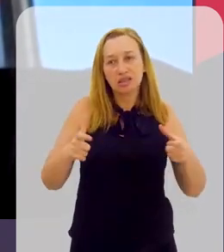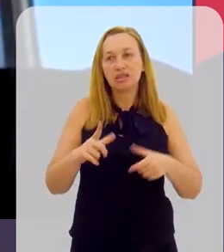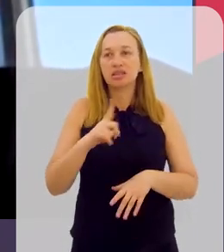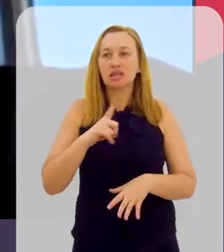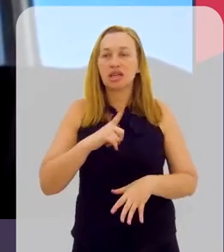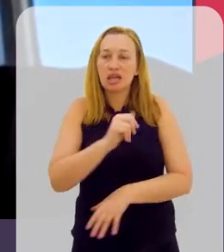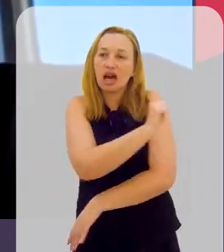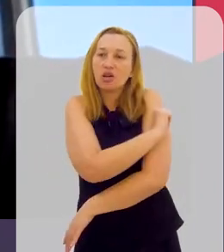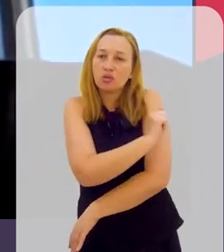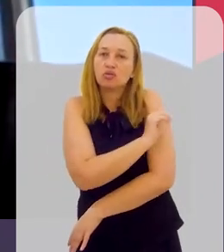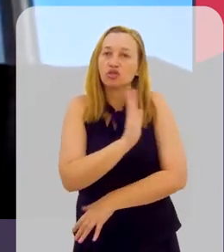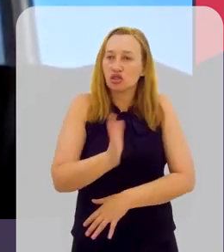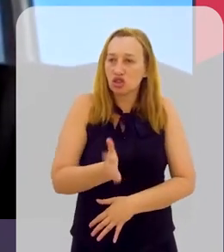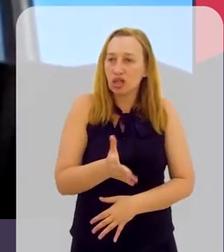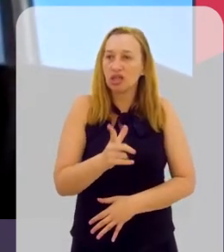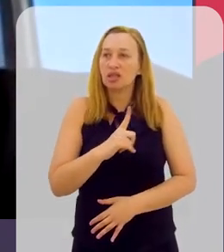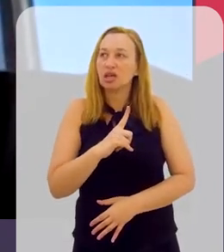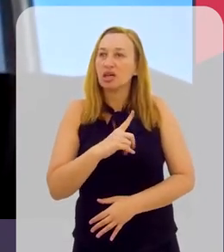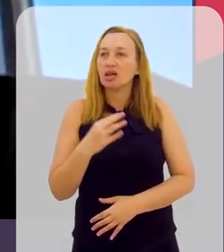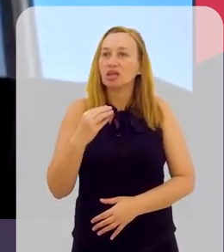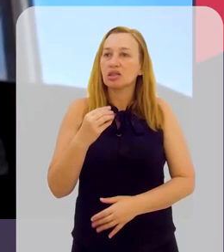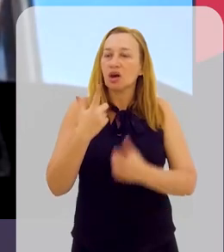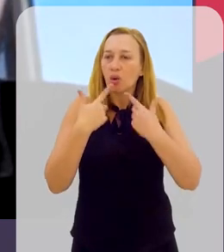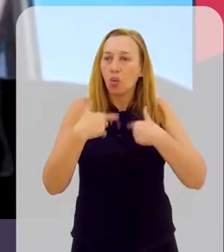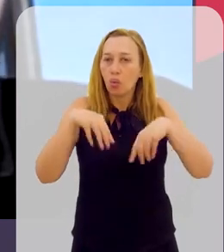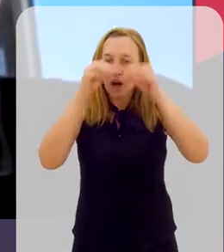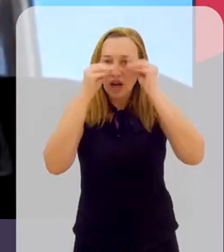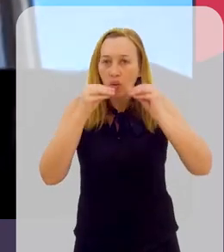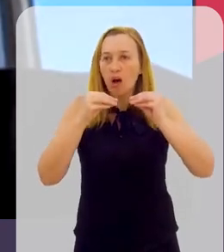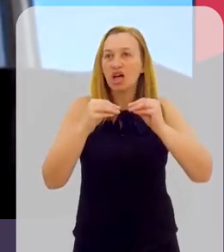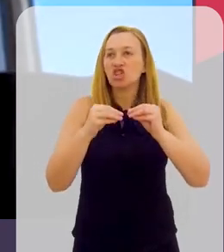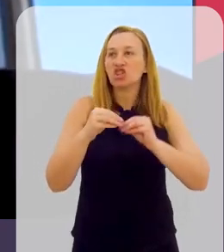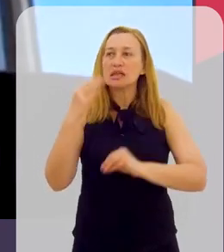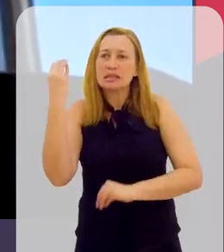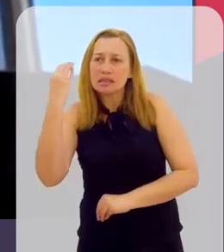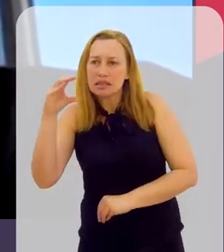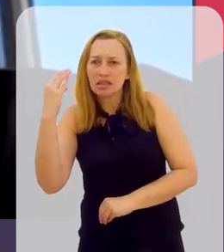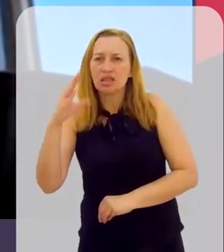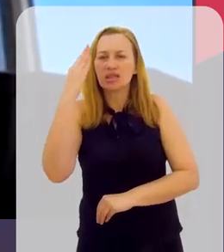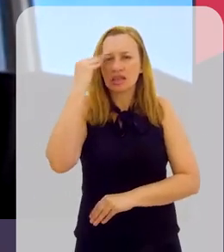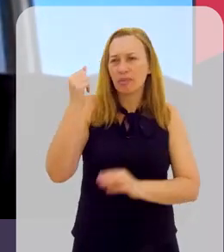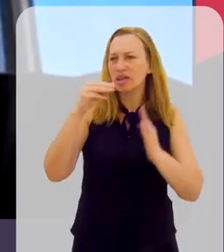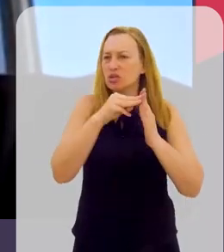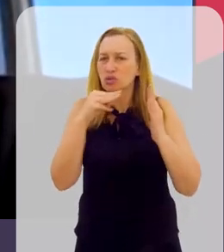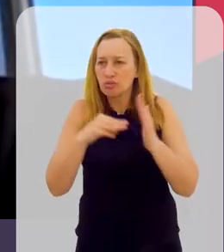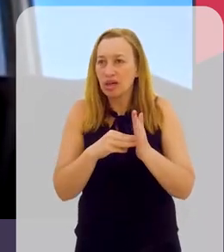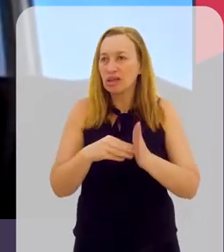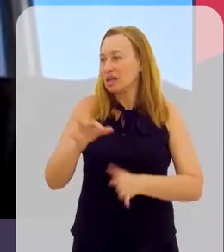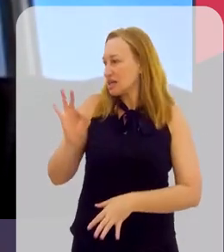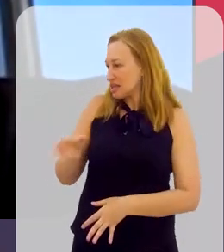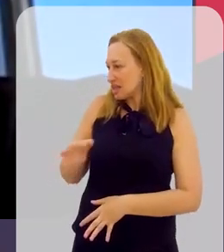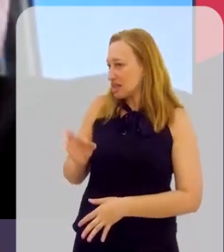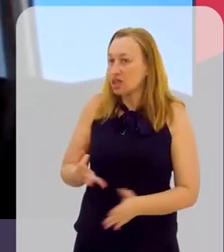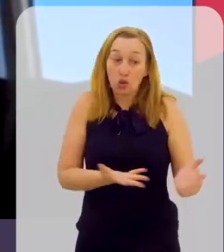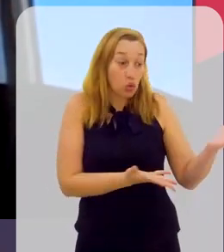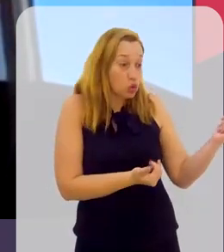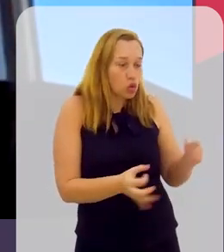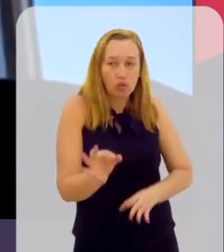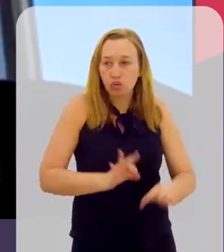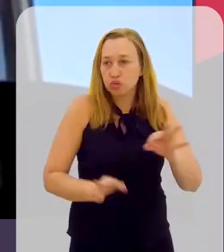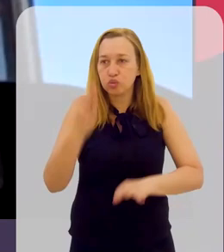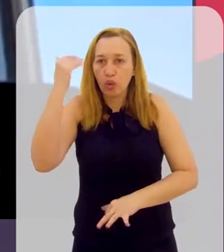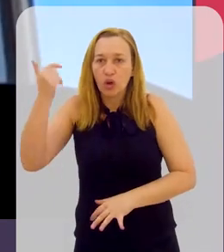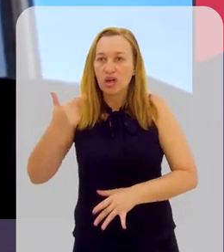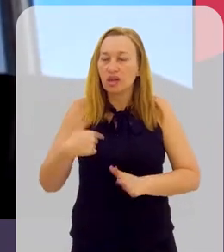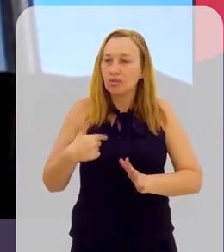interesse grande em alunos que já tivessem uma certa linguagem científica, já soubessem dos métodos. E, com certeza, o